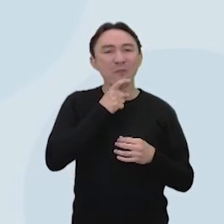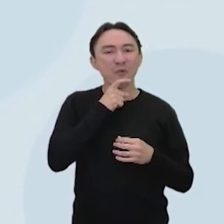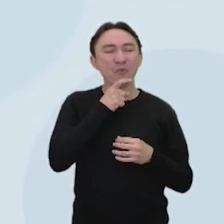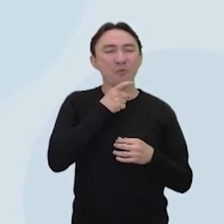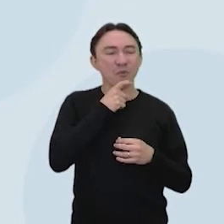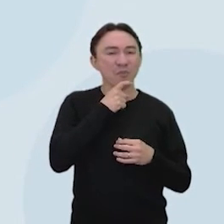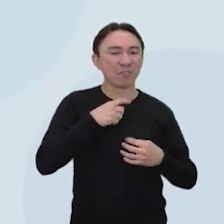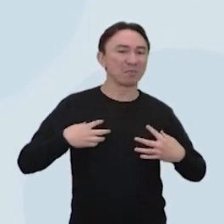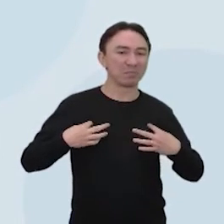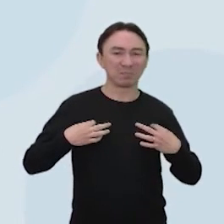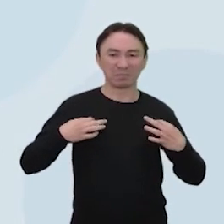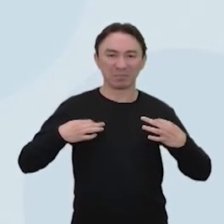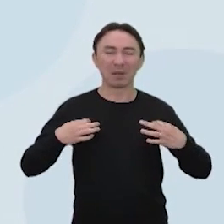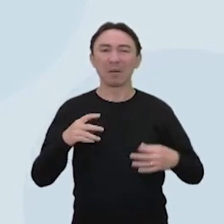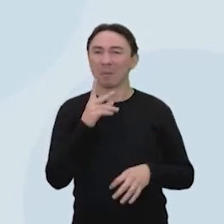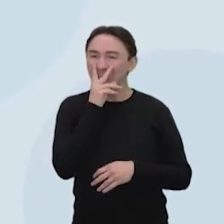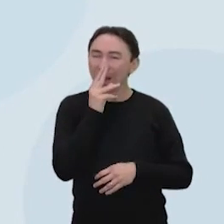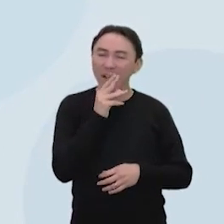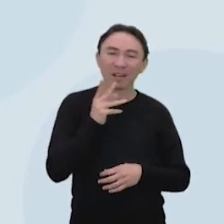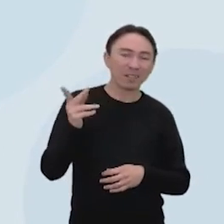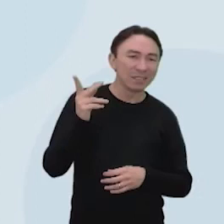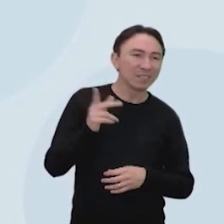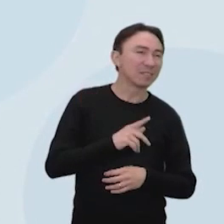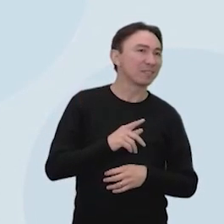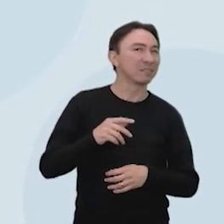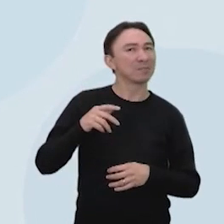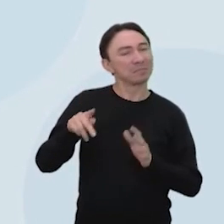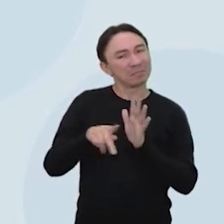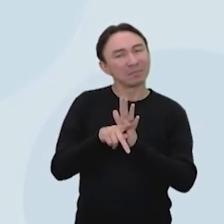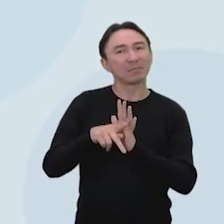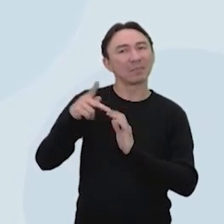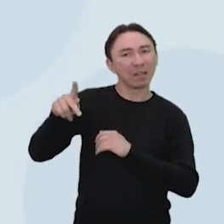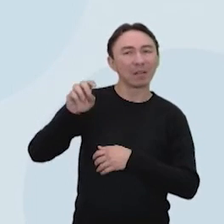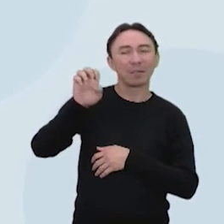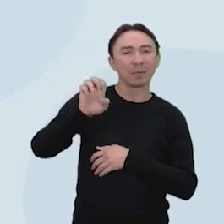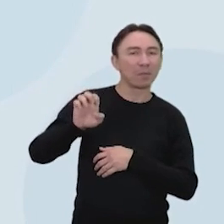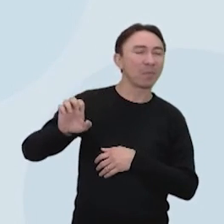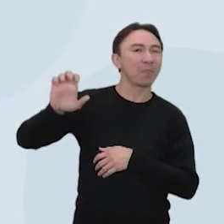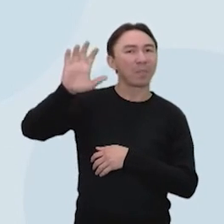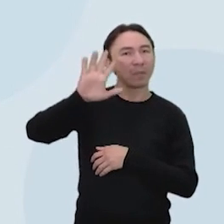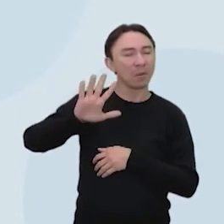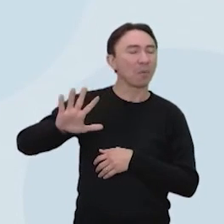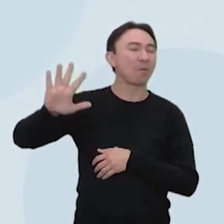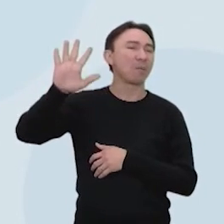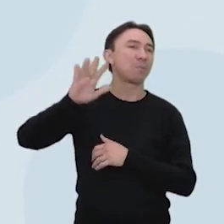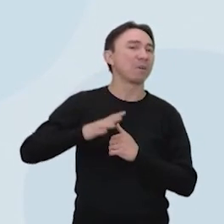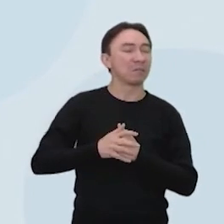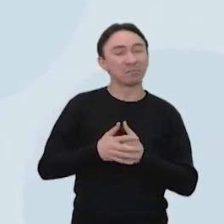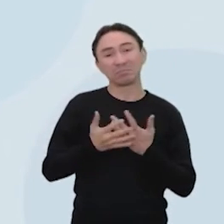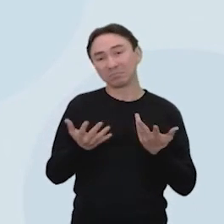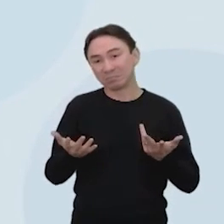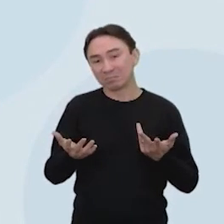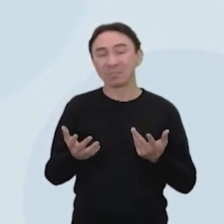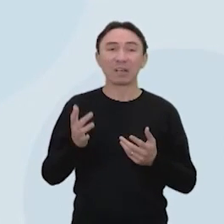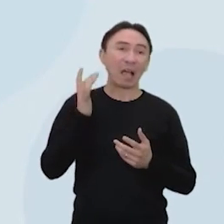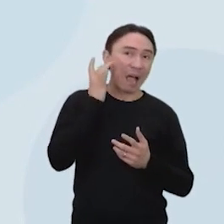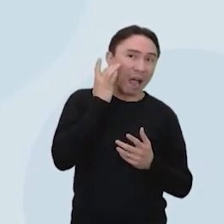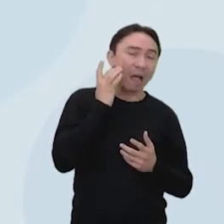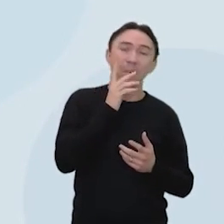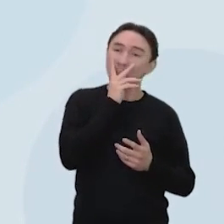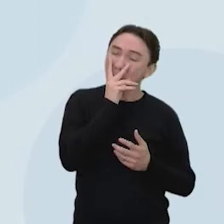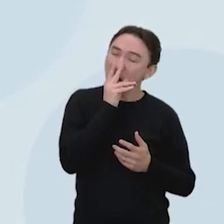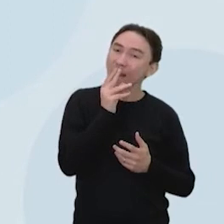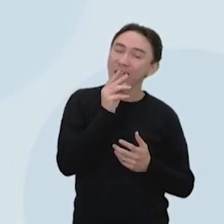Tem uma coisa meio europeia nessa imagem. Então, gente imagina aí que é algo que vem da Europa.